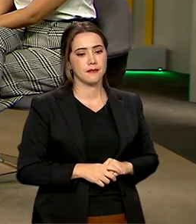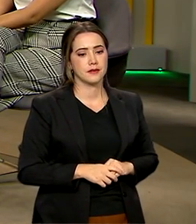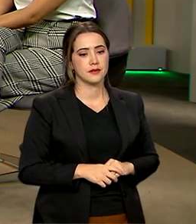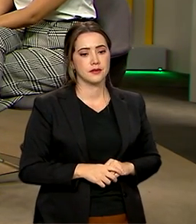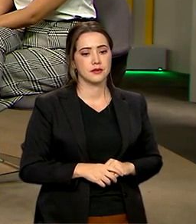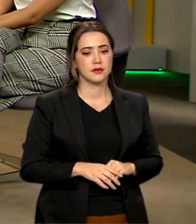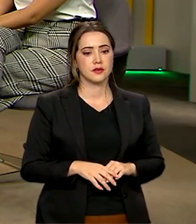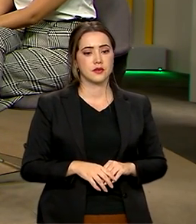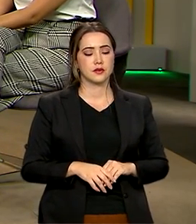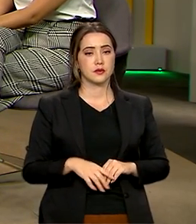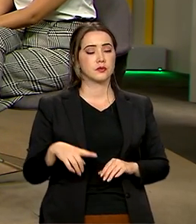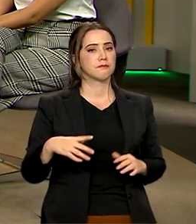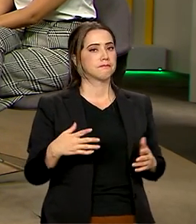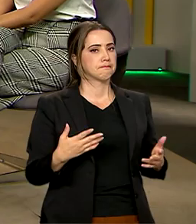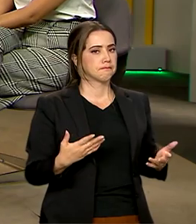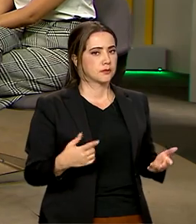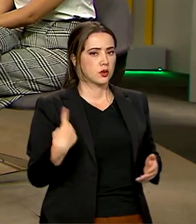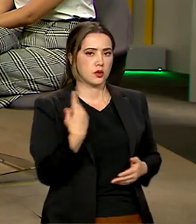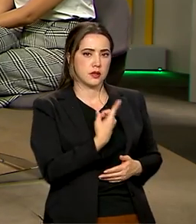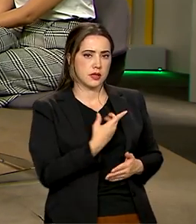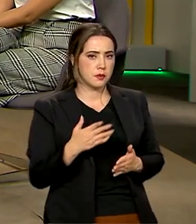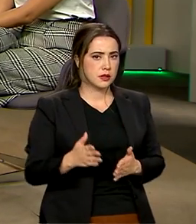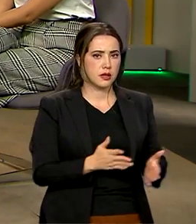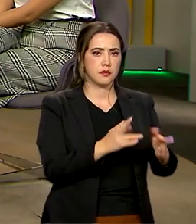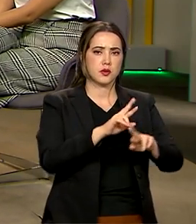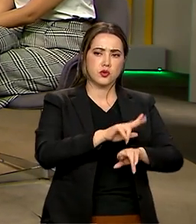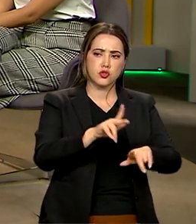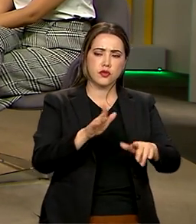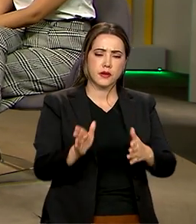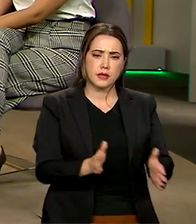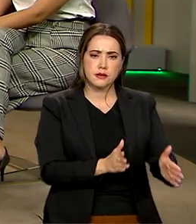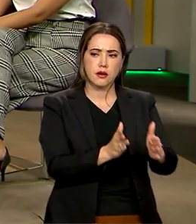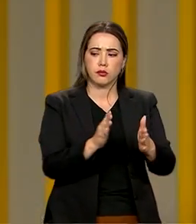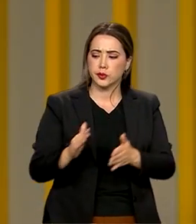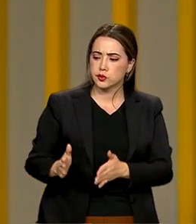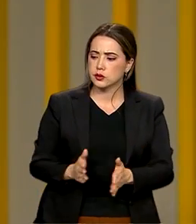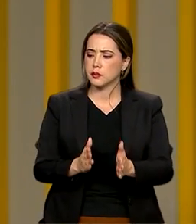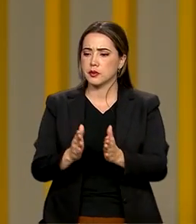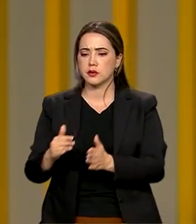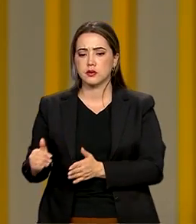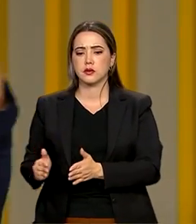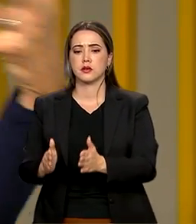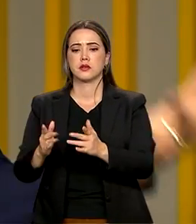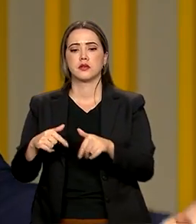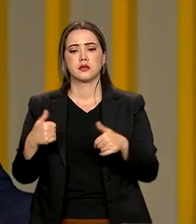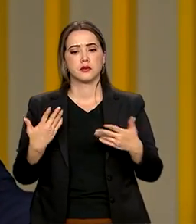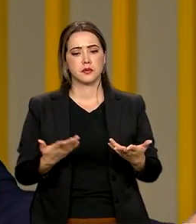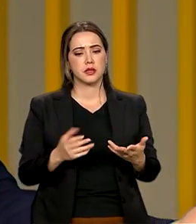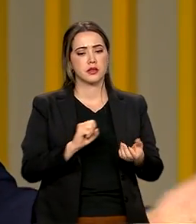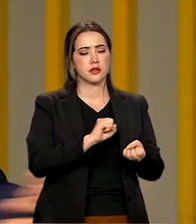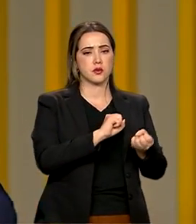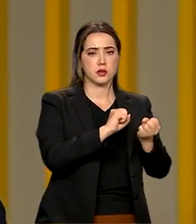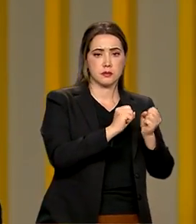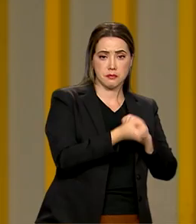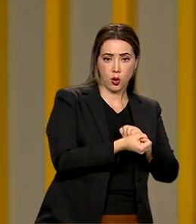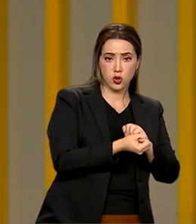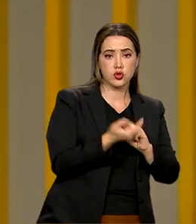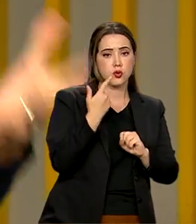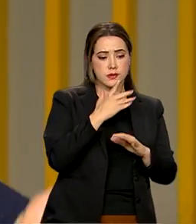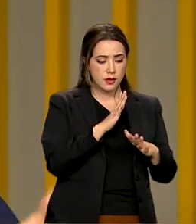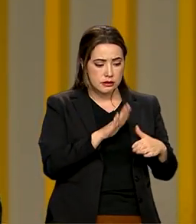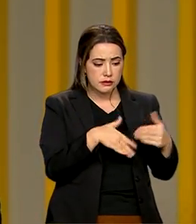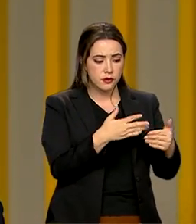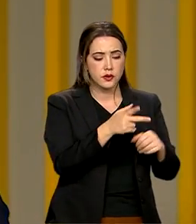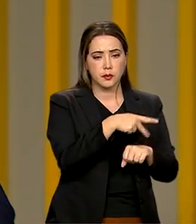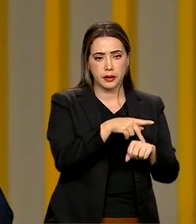Nós temos, assim, nós temos vários caminhos que precisam ser trilhados para que tanto o esporte se desenvolva no país, quanto a